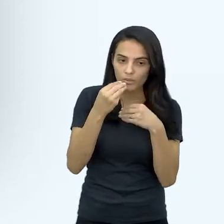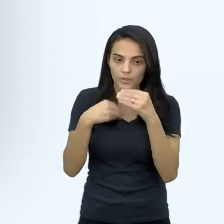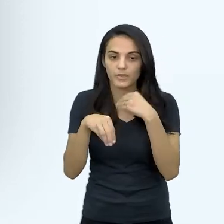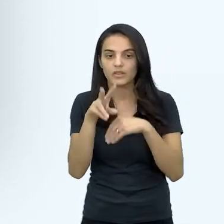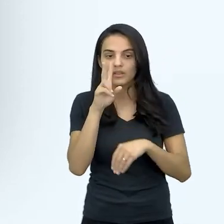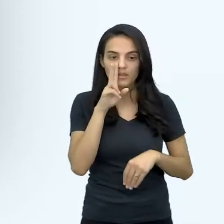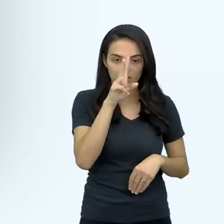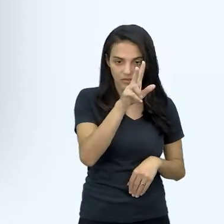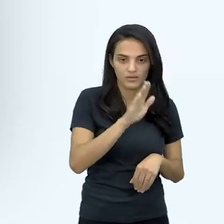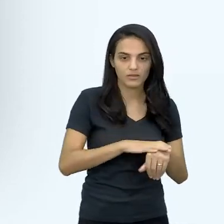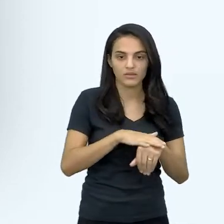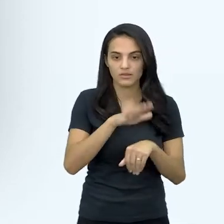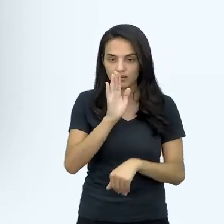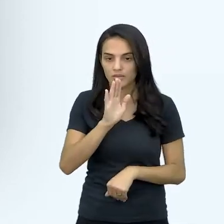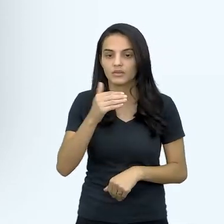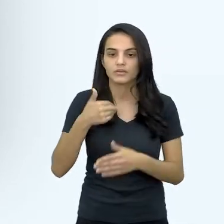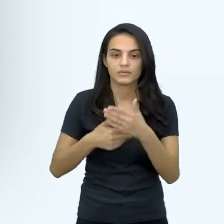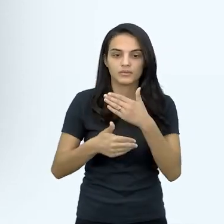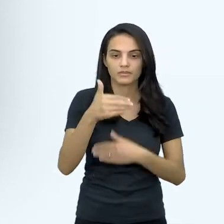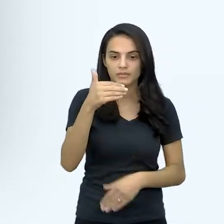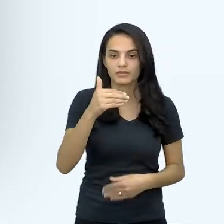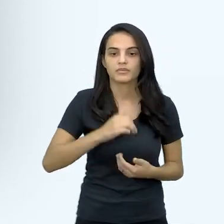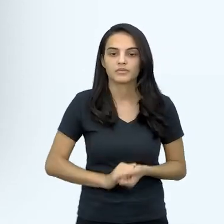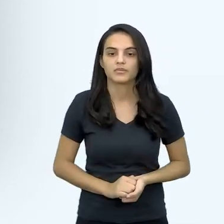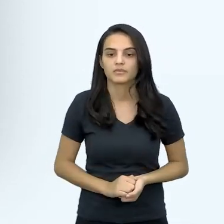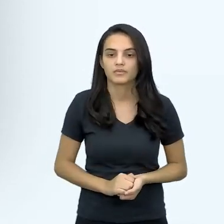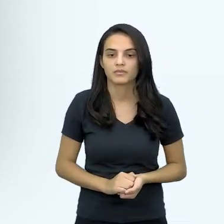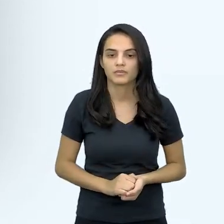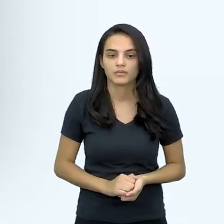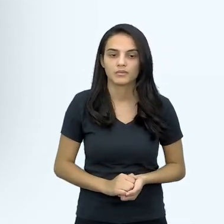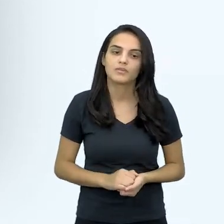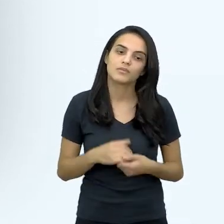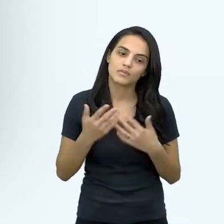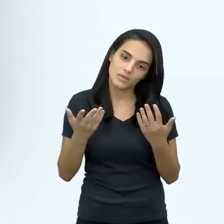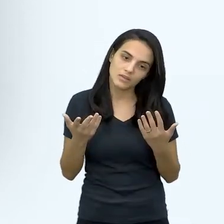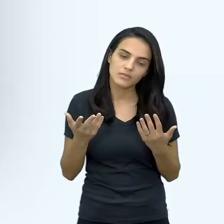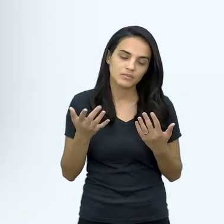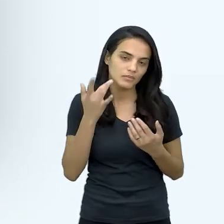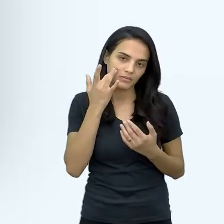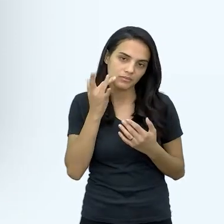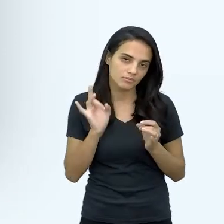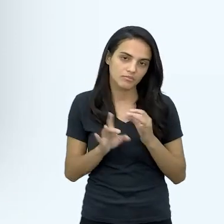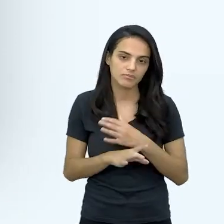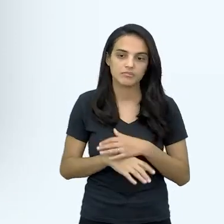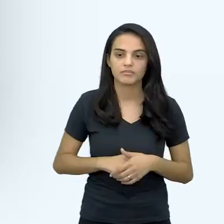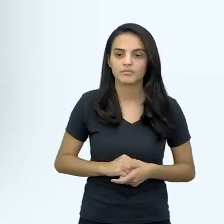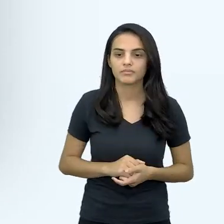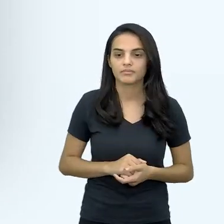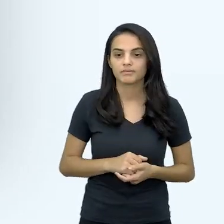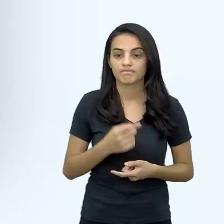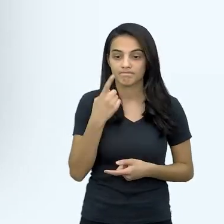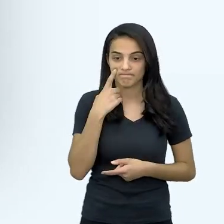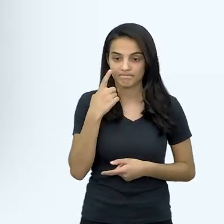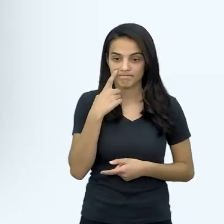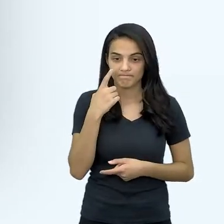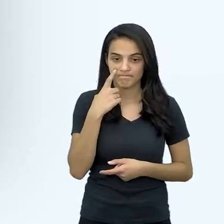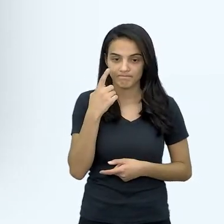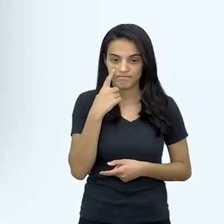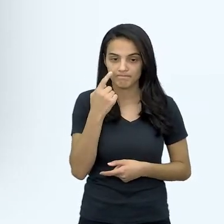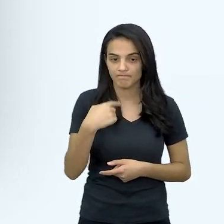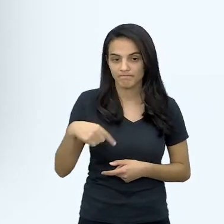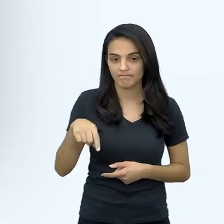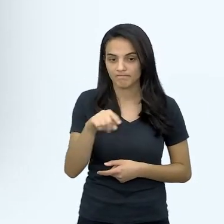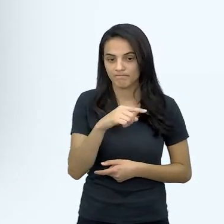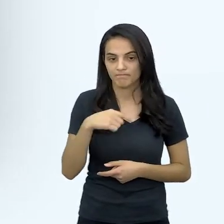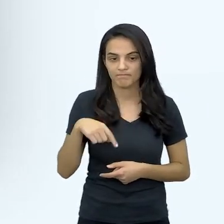falar disso um pouco mais para frente, né, e é isso, Priscila. Olha só, né, então aí, né,